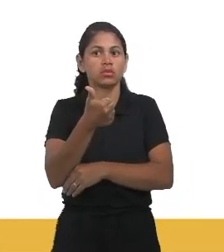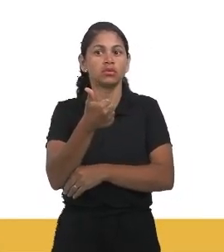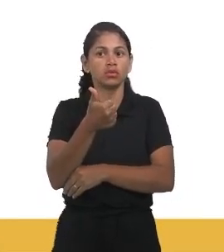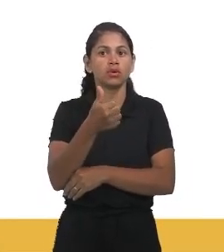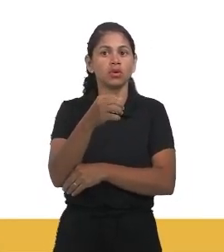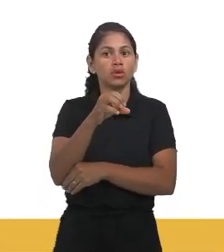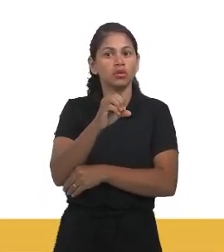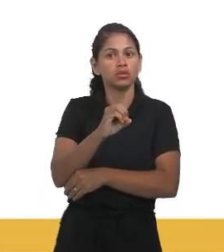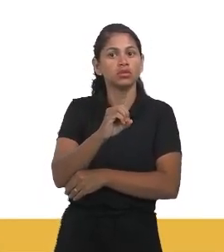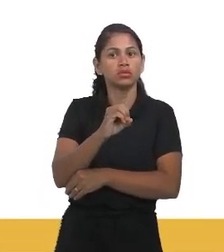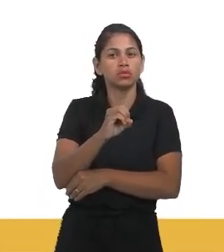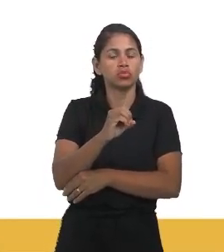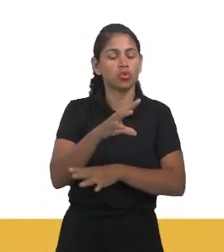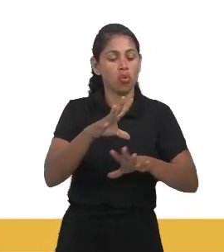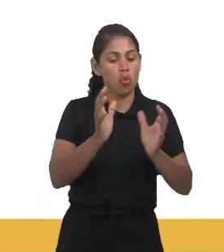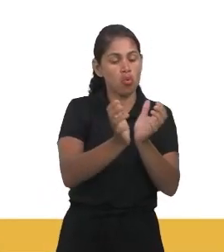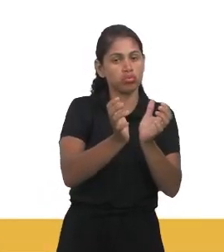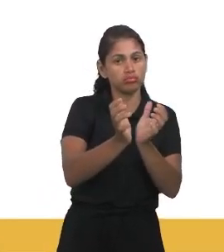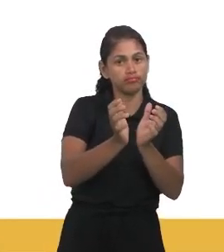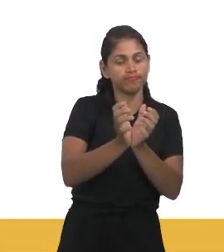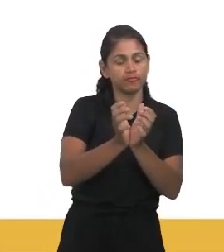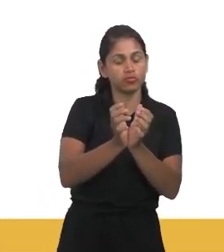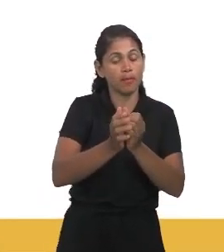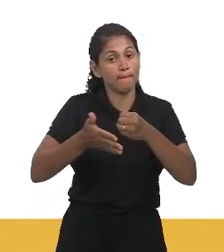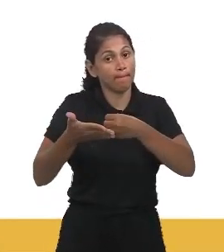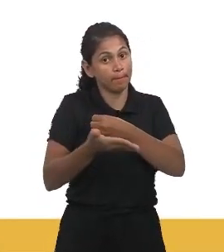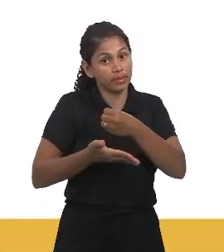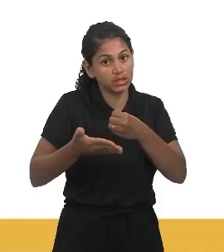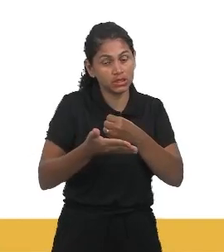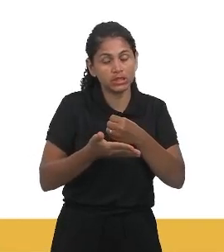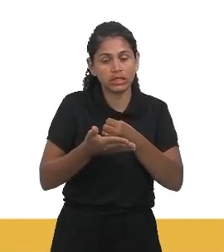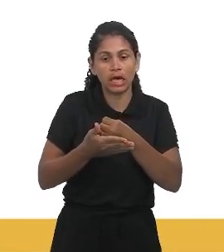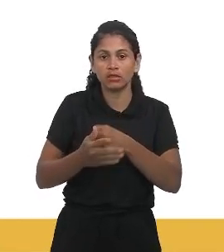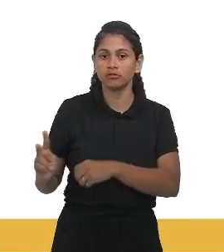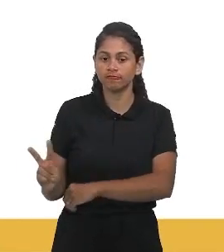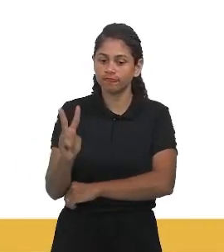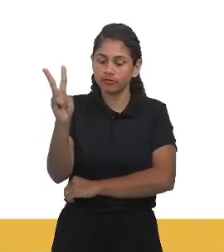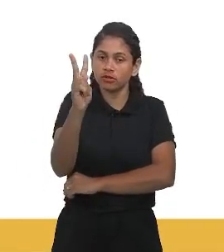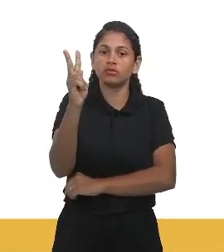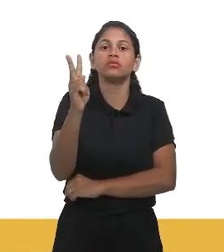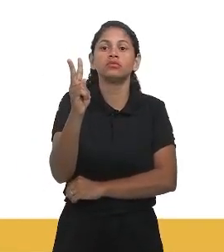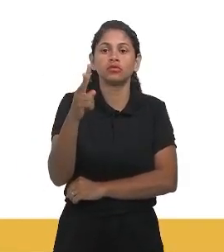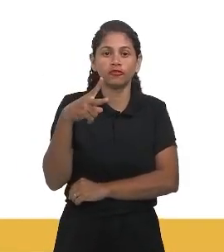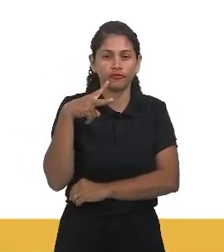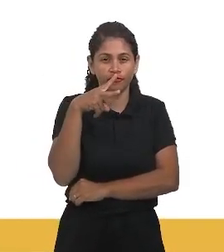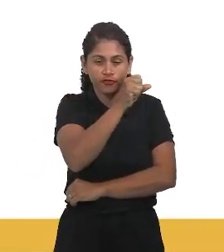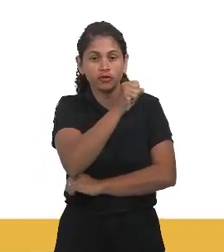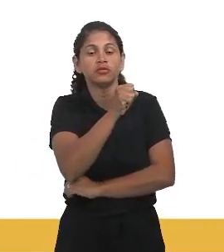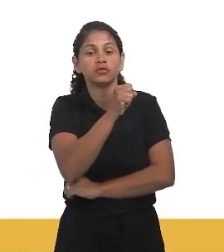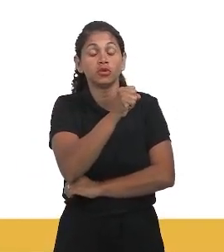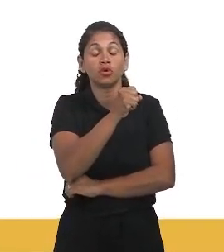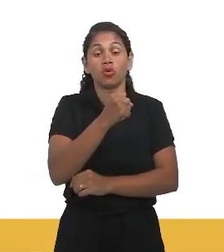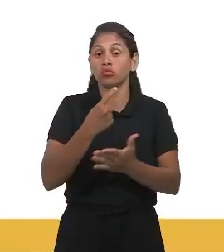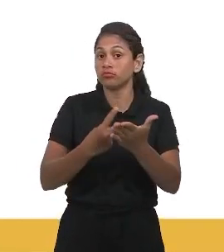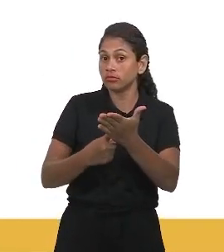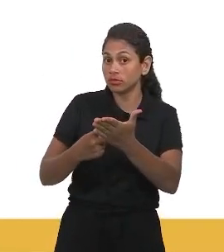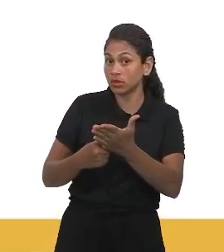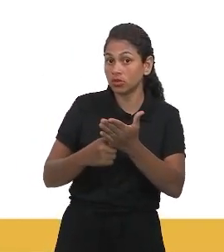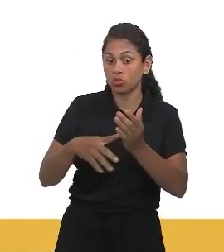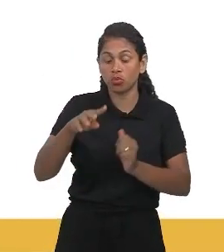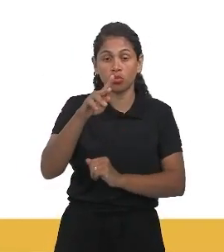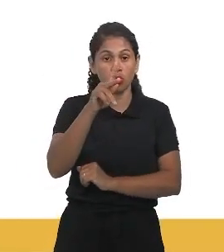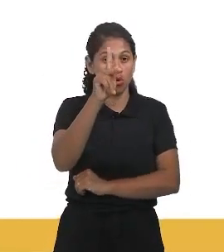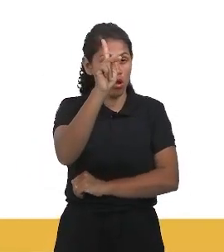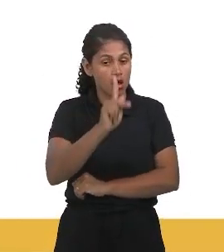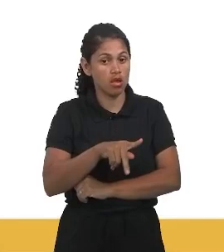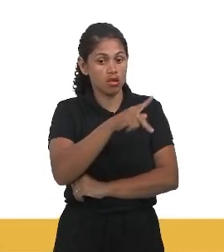com base em princípios conservadores e ministrados por membros da Igreja Católica. Esse trecho é